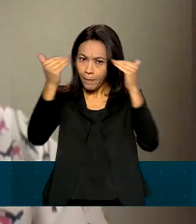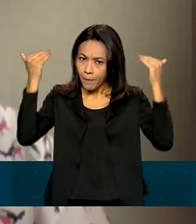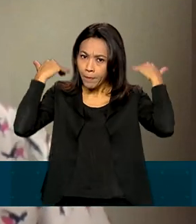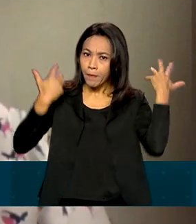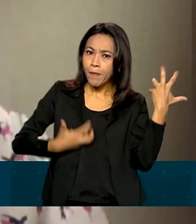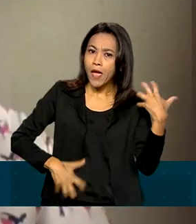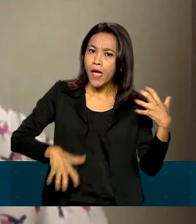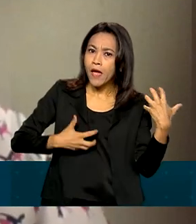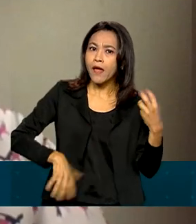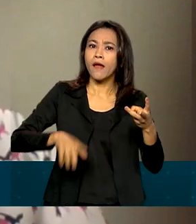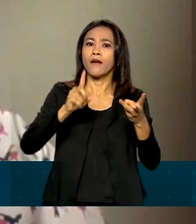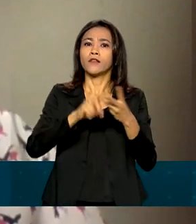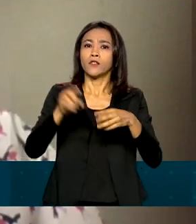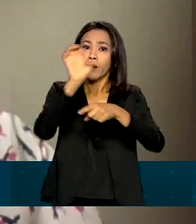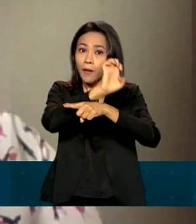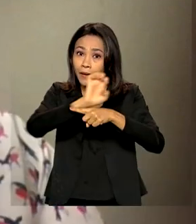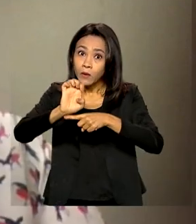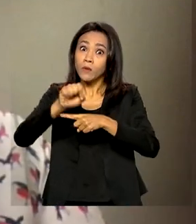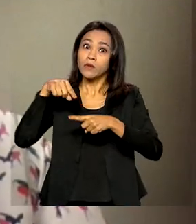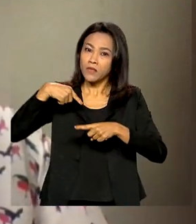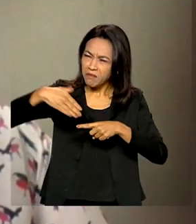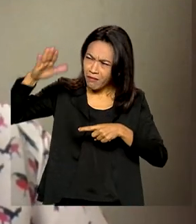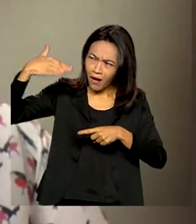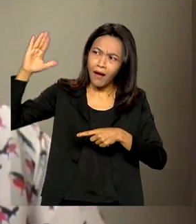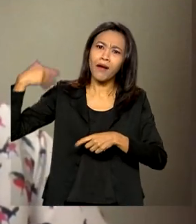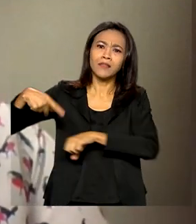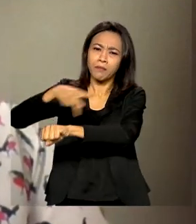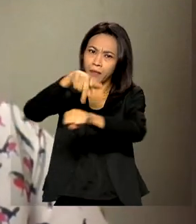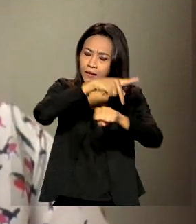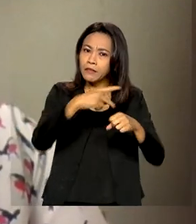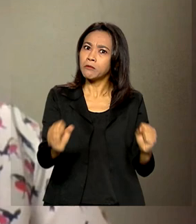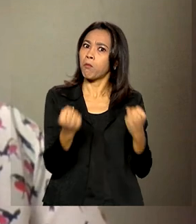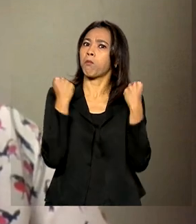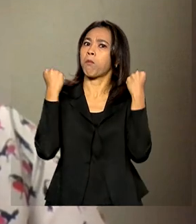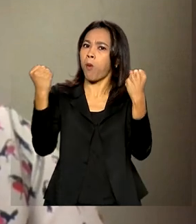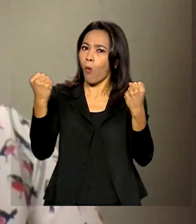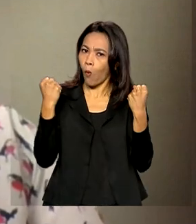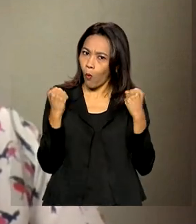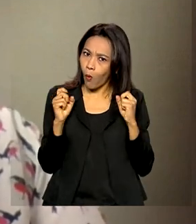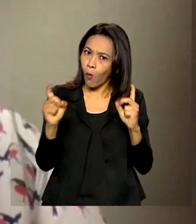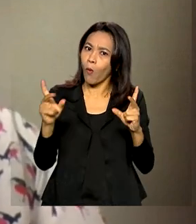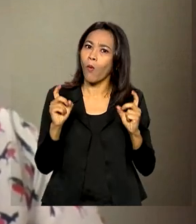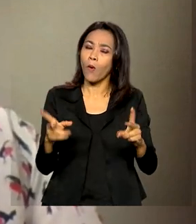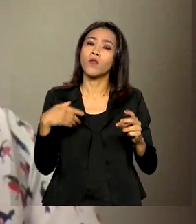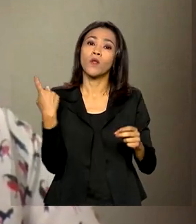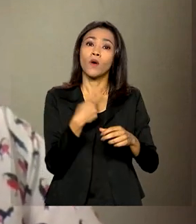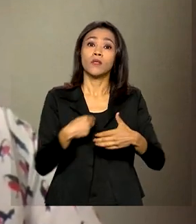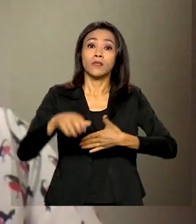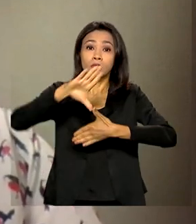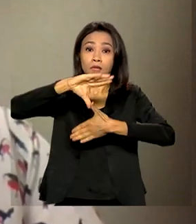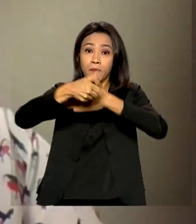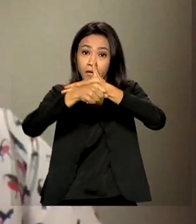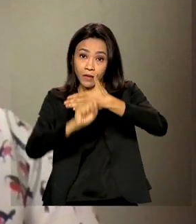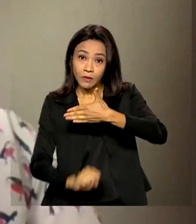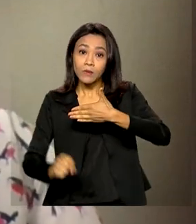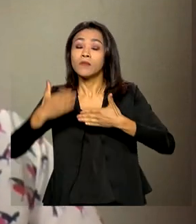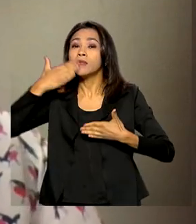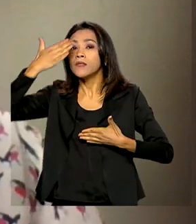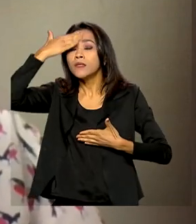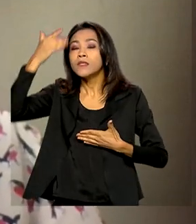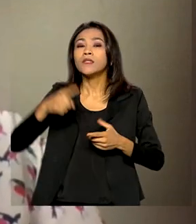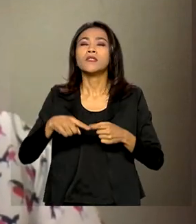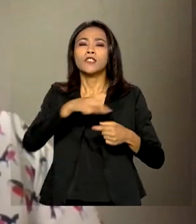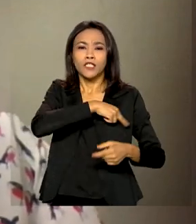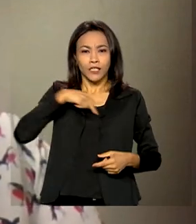vários outros países que temos como potencial. Mas a nossa aposta agora realmente vai ser América do Sul, Emirados Árabes, China e Índia pelo